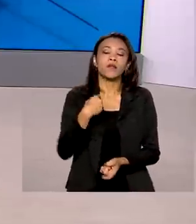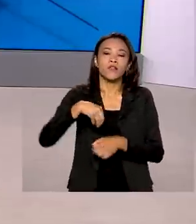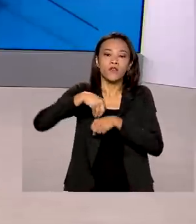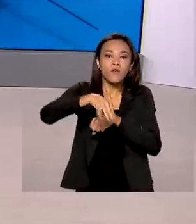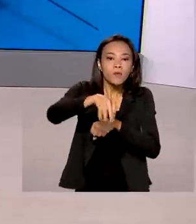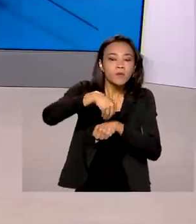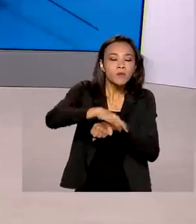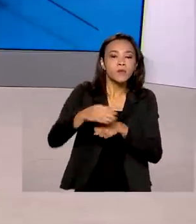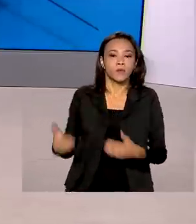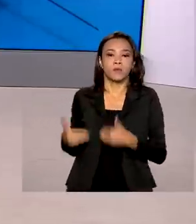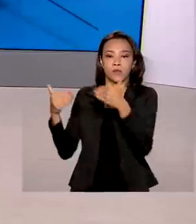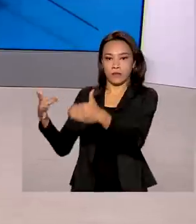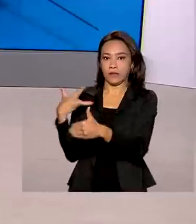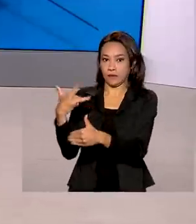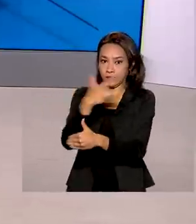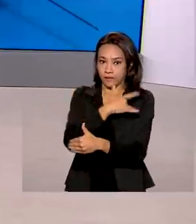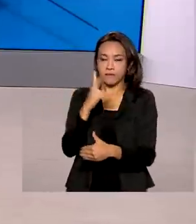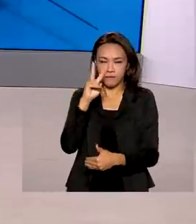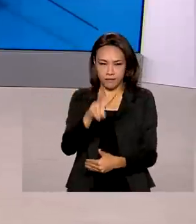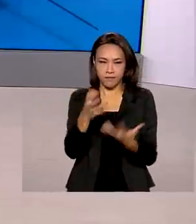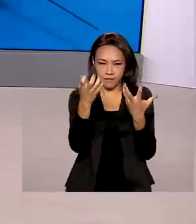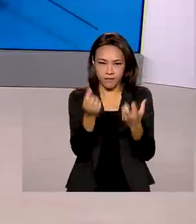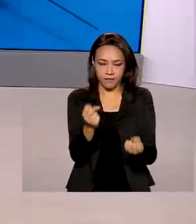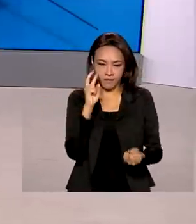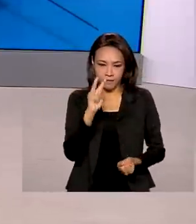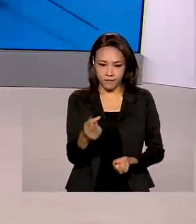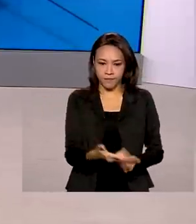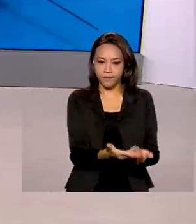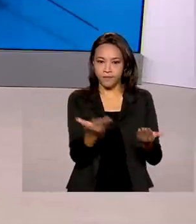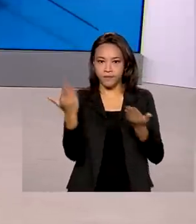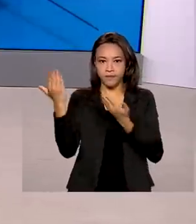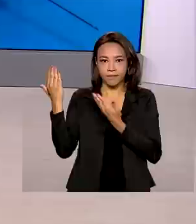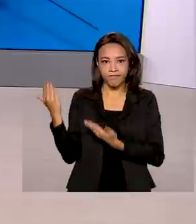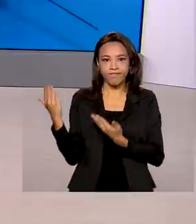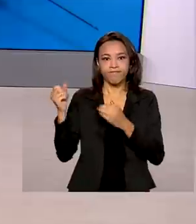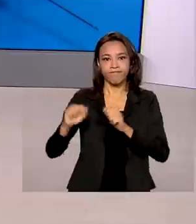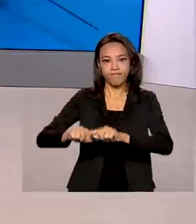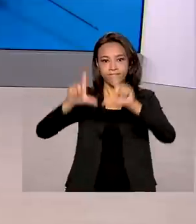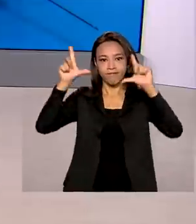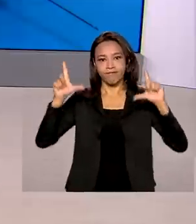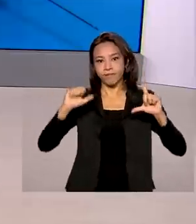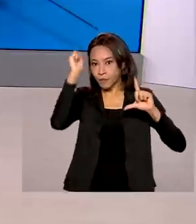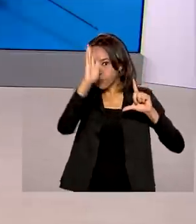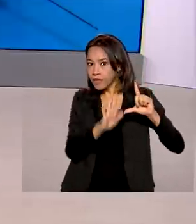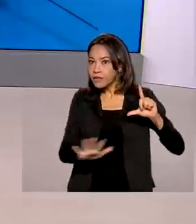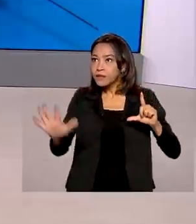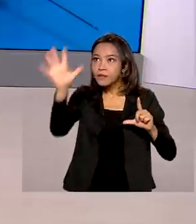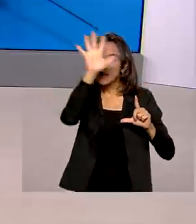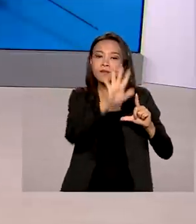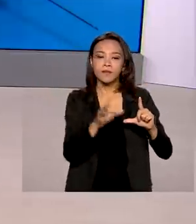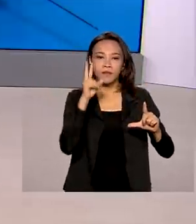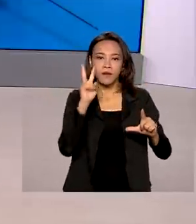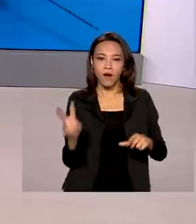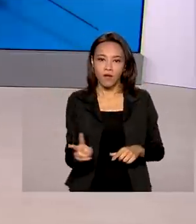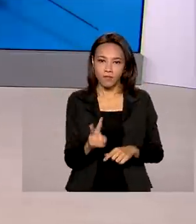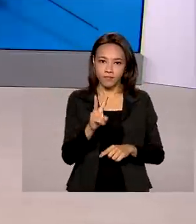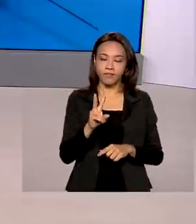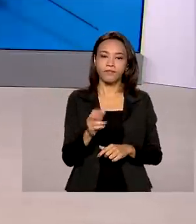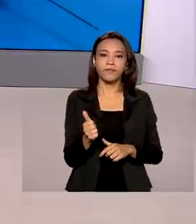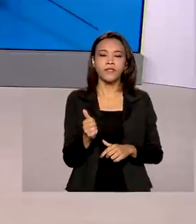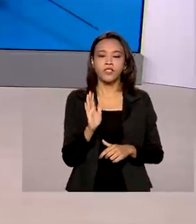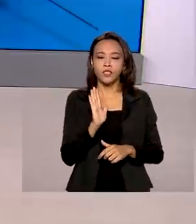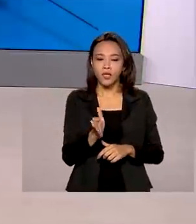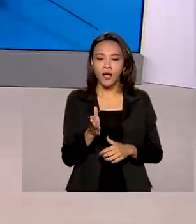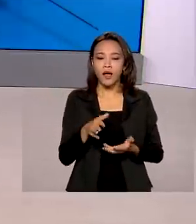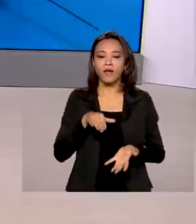dados do Ministério da Saúde. Vamos ver então como está a vacinação pelo país aqui no nosso telão. Portanto,